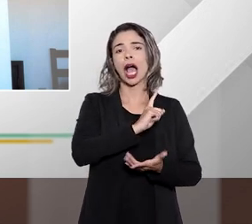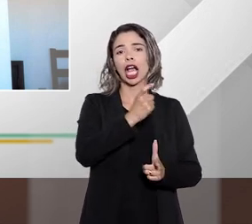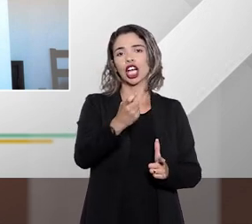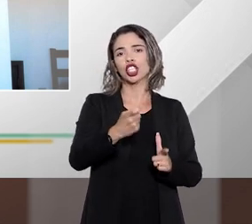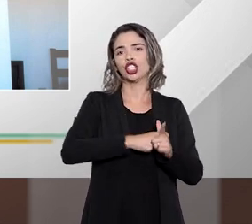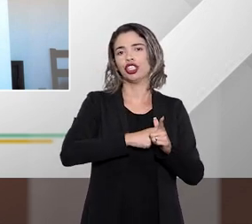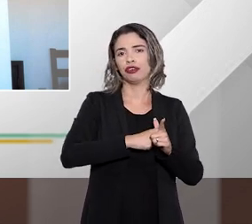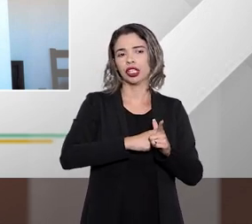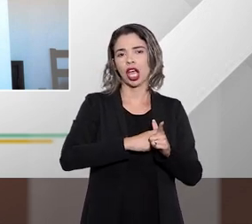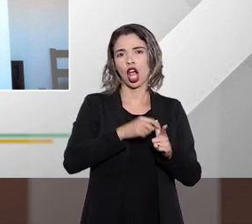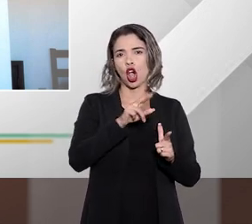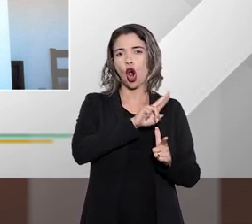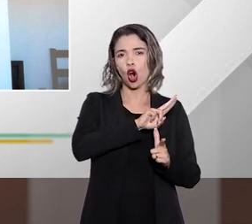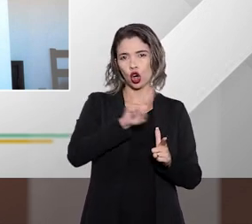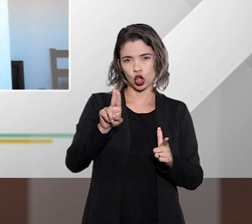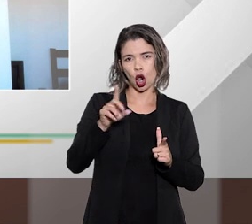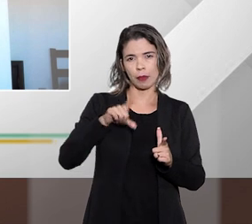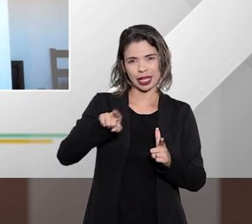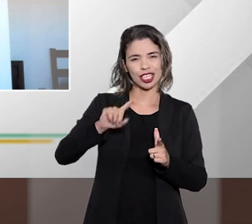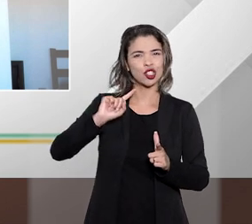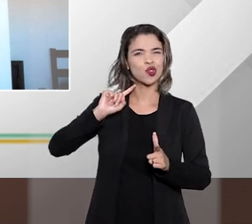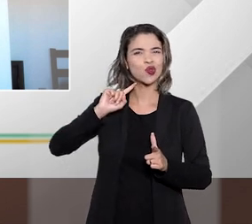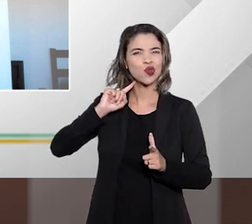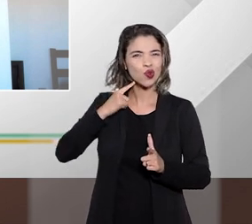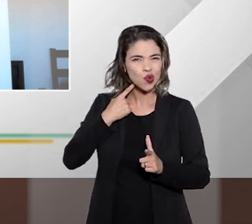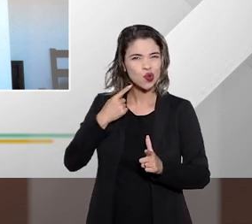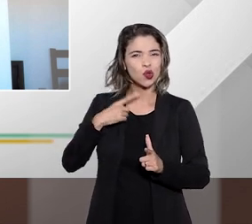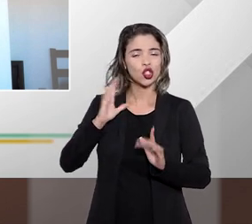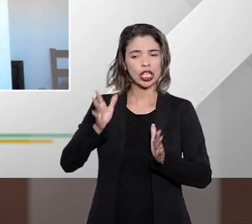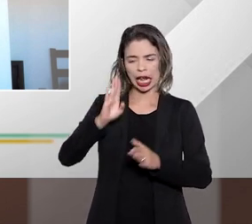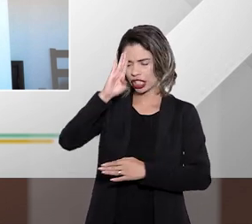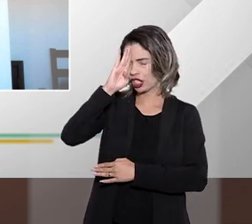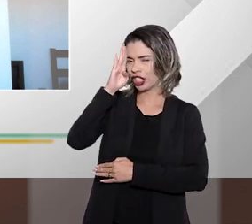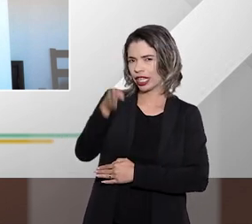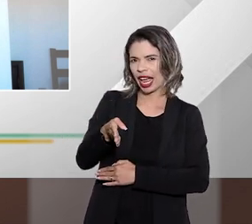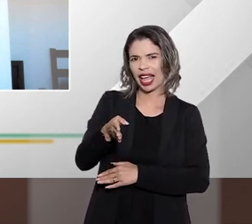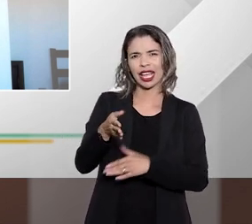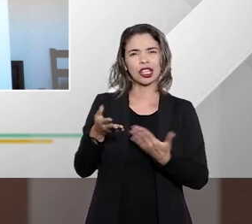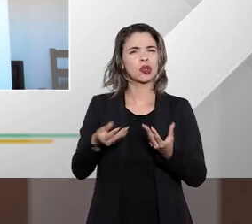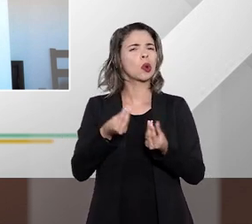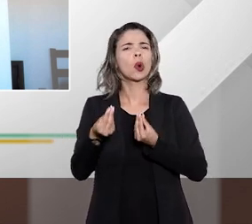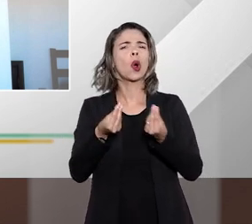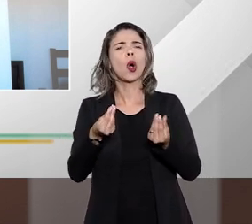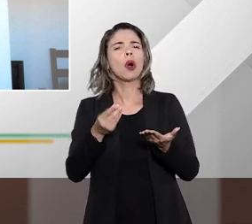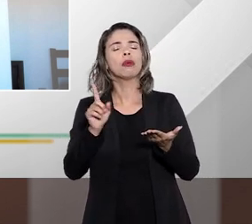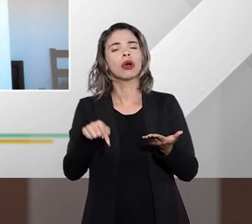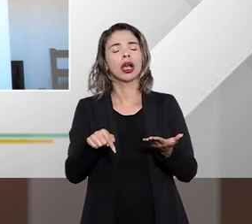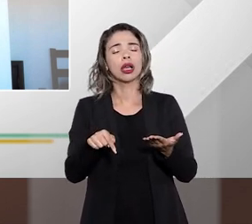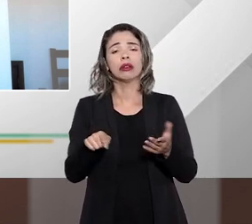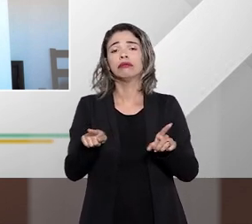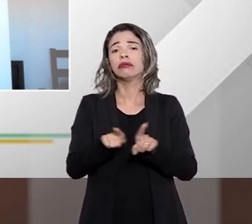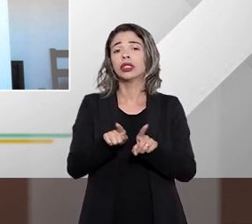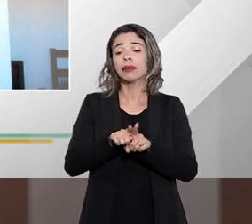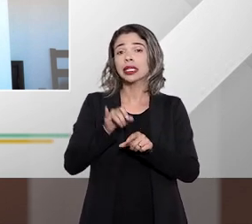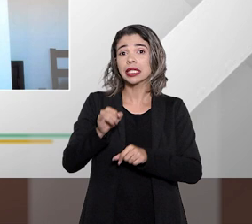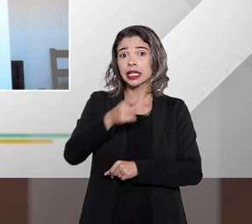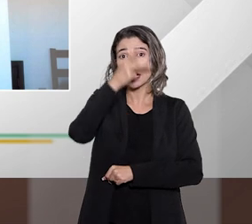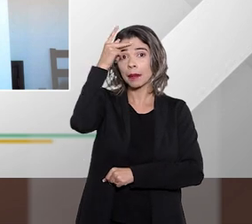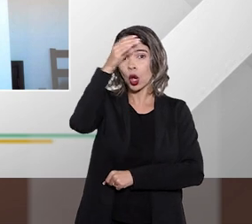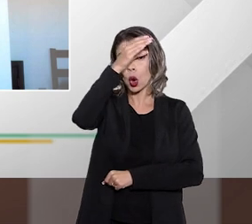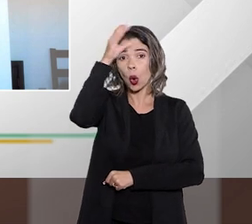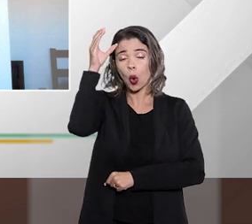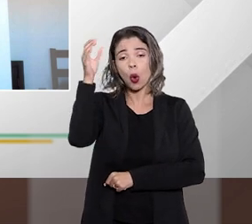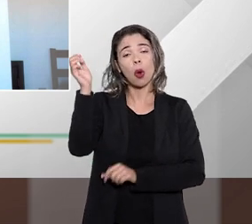automaticamente para os cadastros de proteção ao crédito e aproveitando ainda essa pergunta eu queria saber se o consumidor ele tem